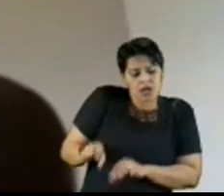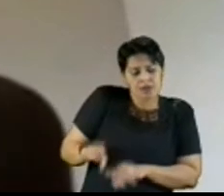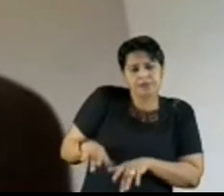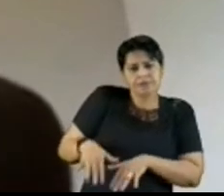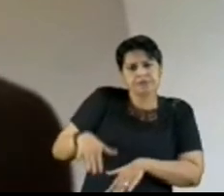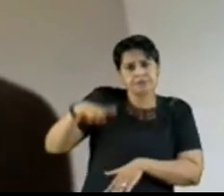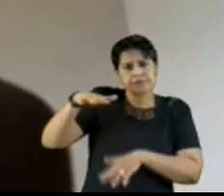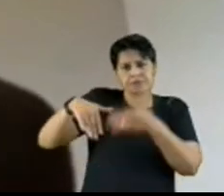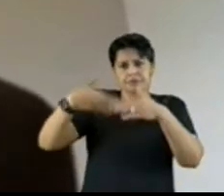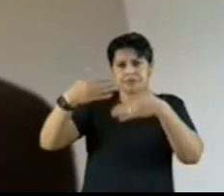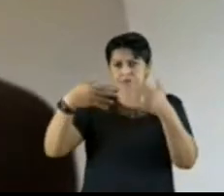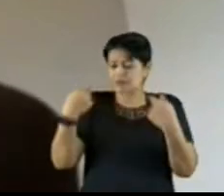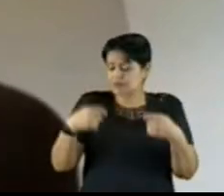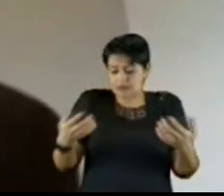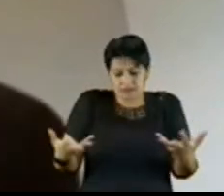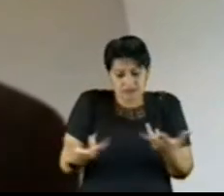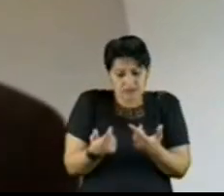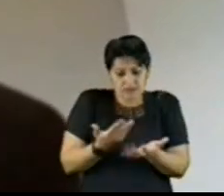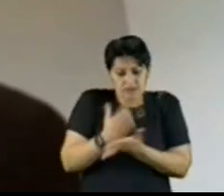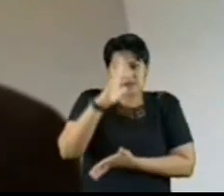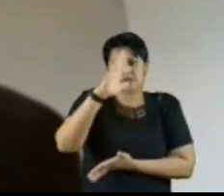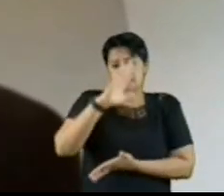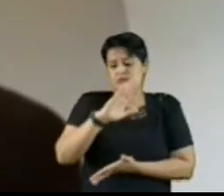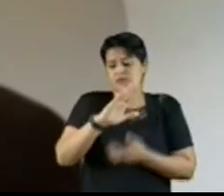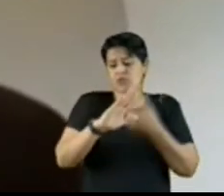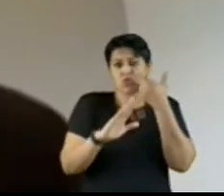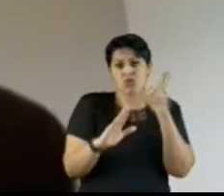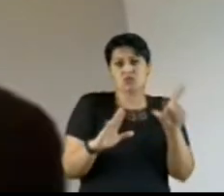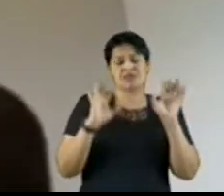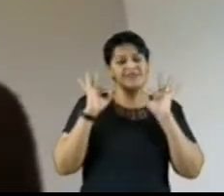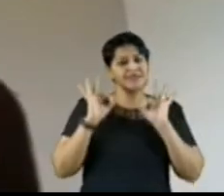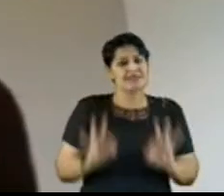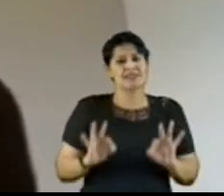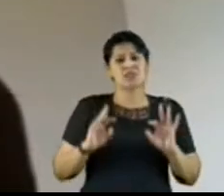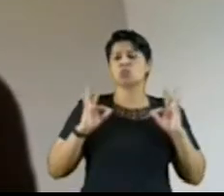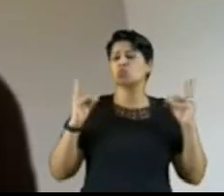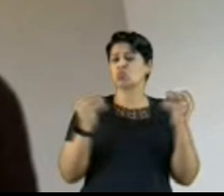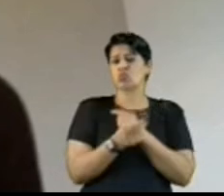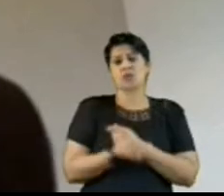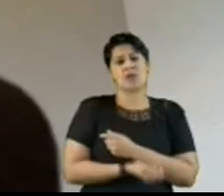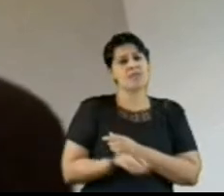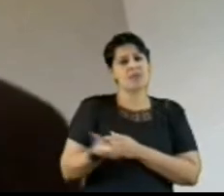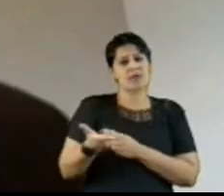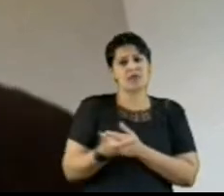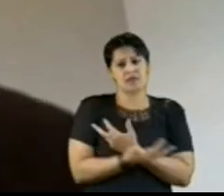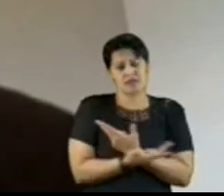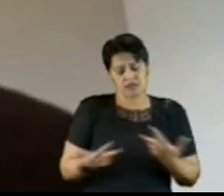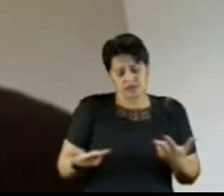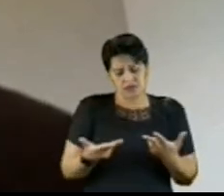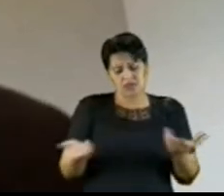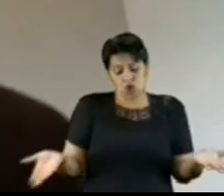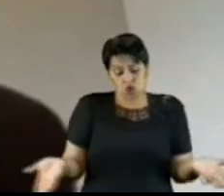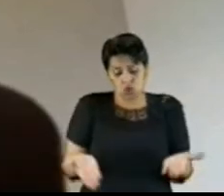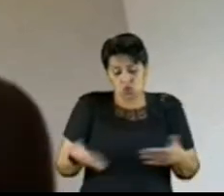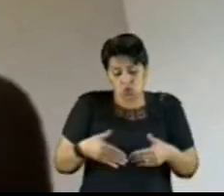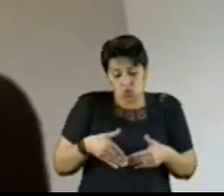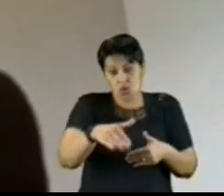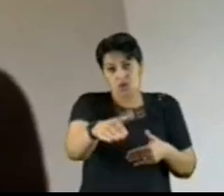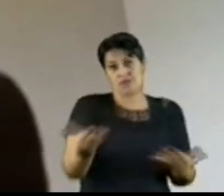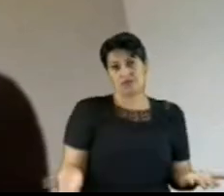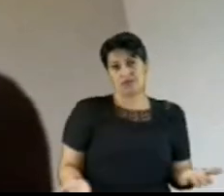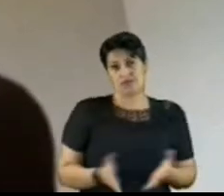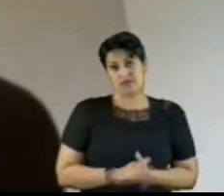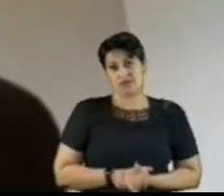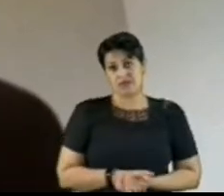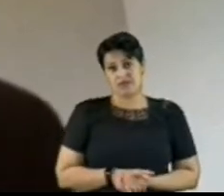todos se tornem aptos a usufruir plenamente dos benefícios propiciados por essa nova era. Senhora